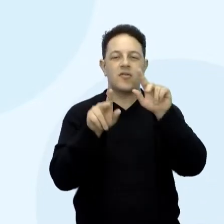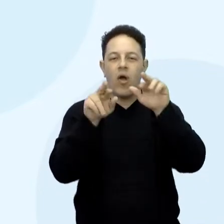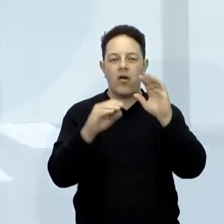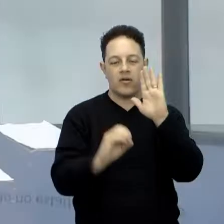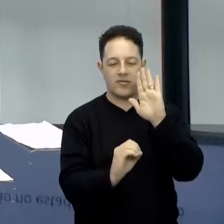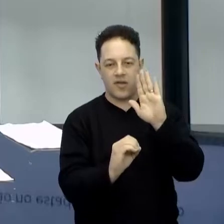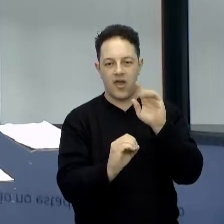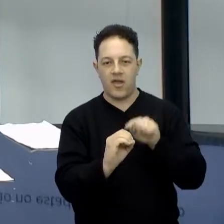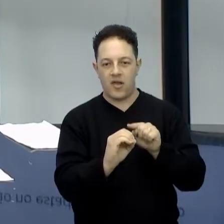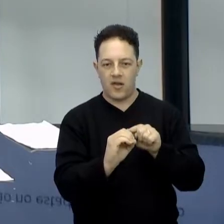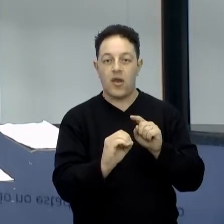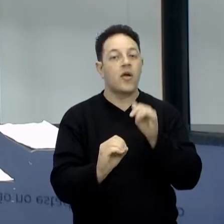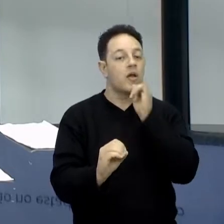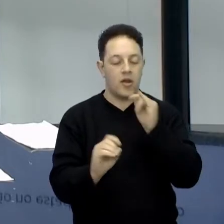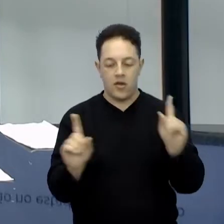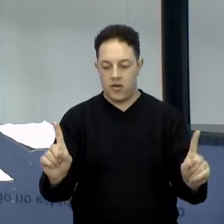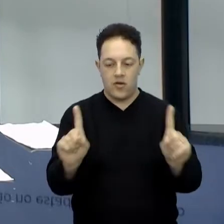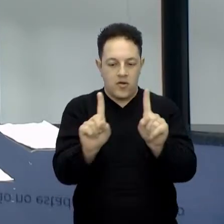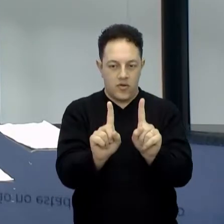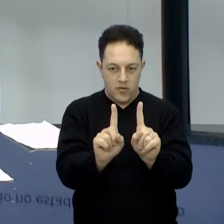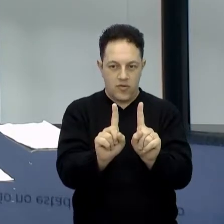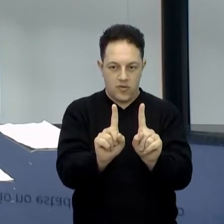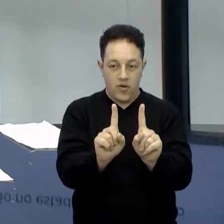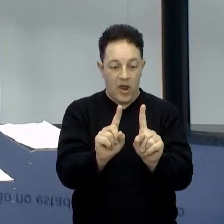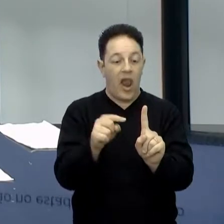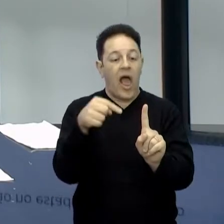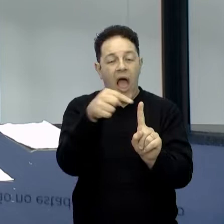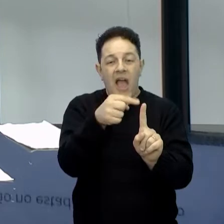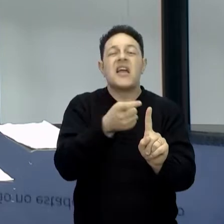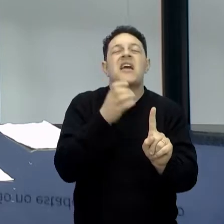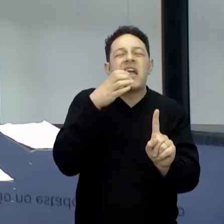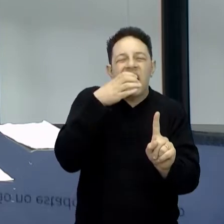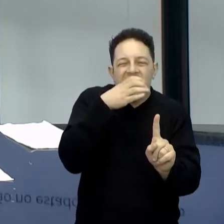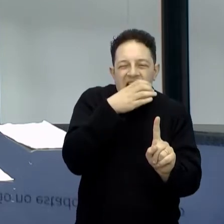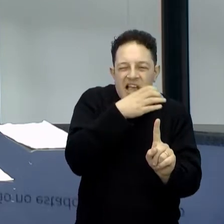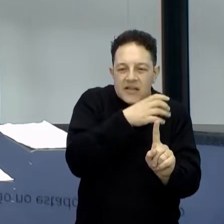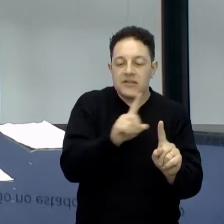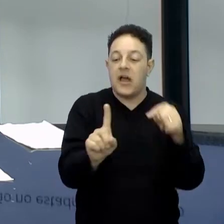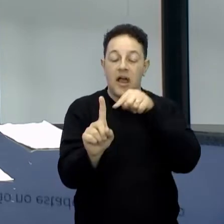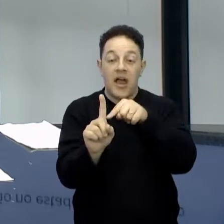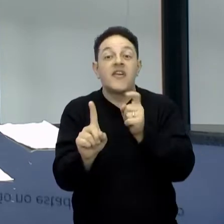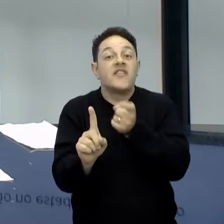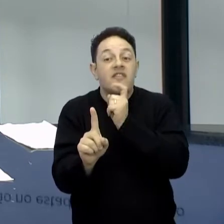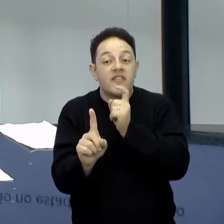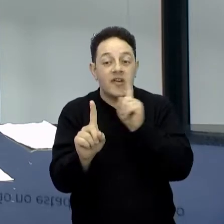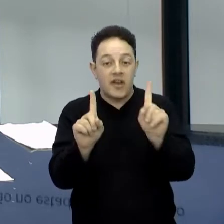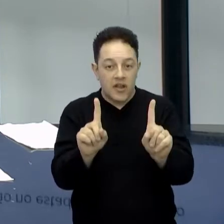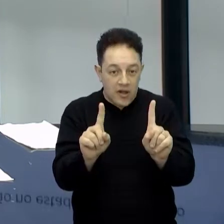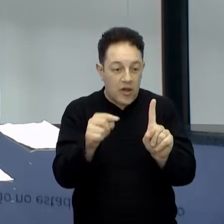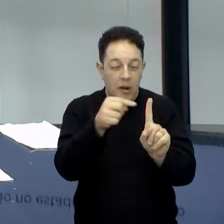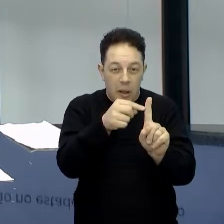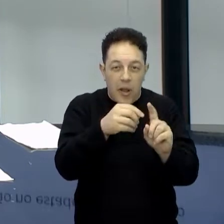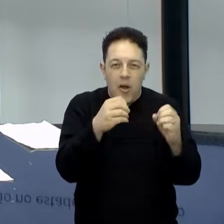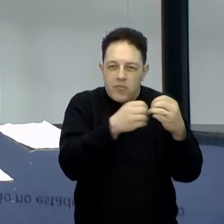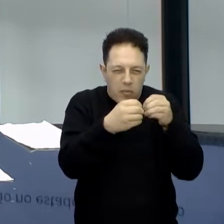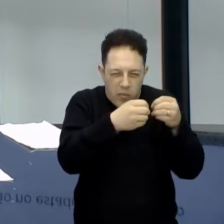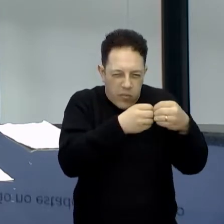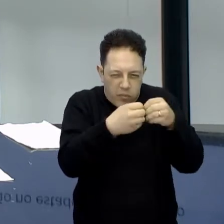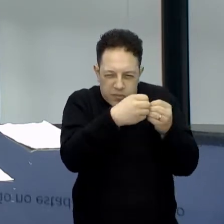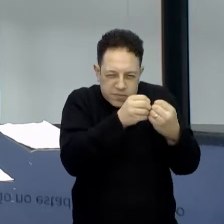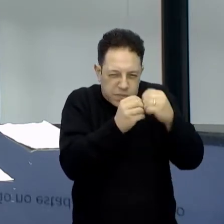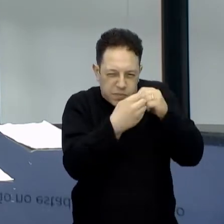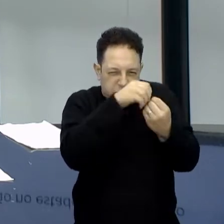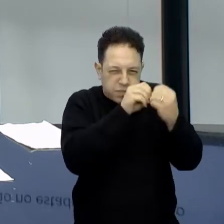temperaturas diferentes juntos ou bem próximos, quem está mais quente, quer dizer, as partículas estão movimentando mais,